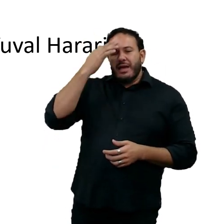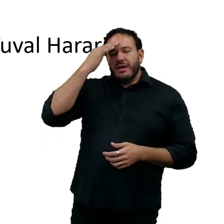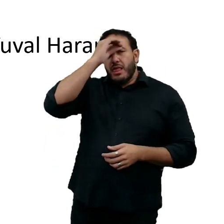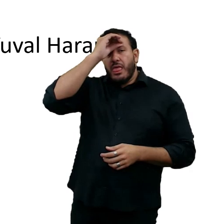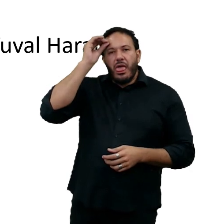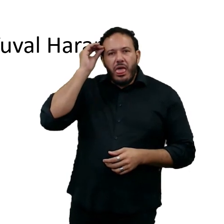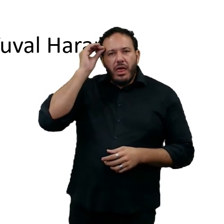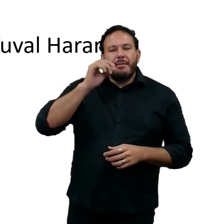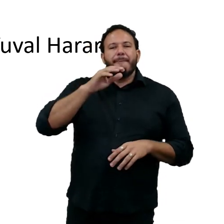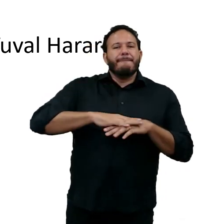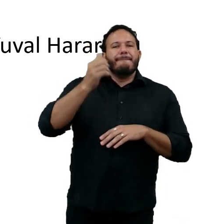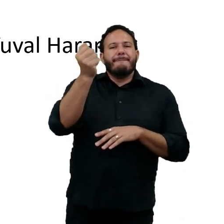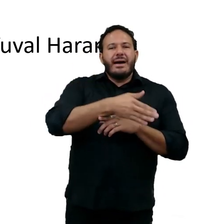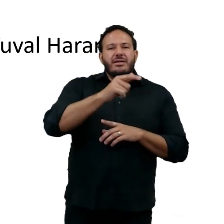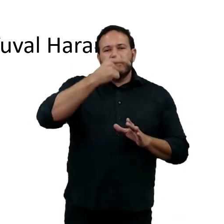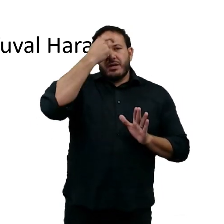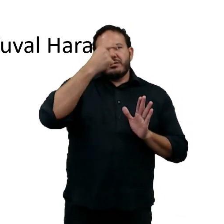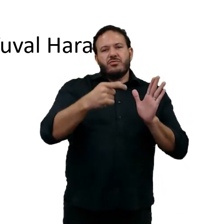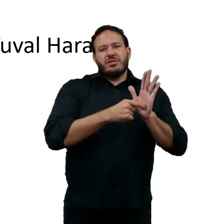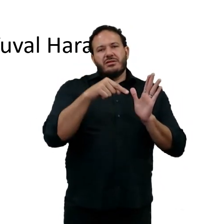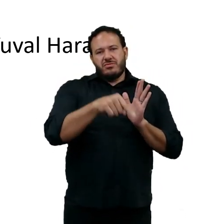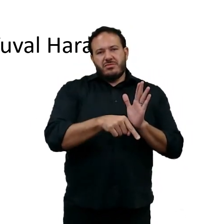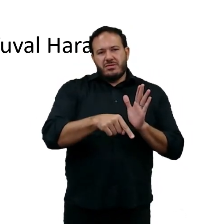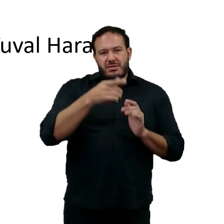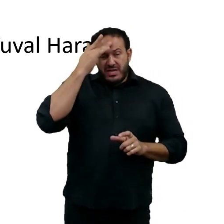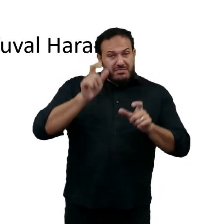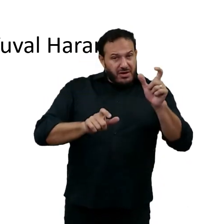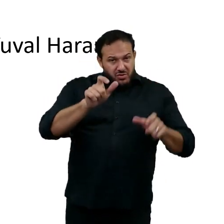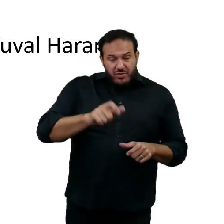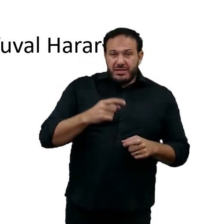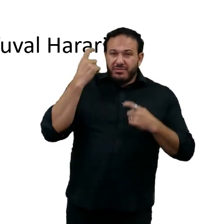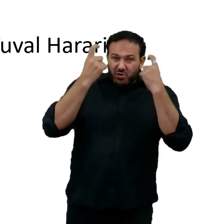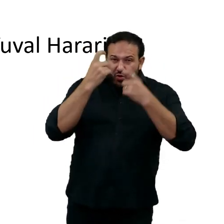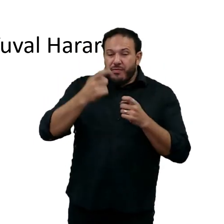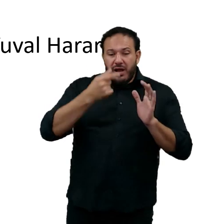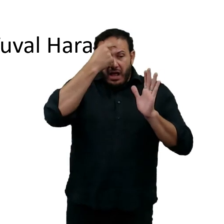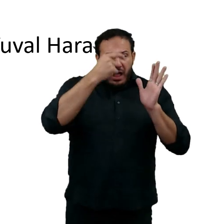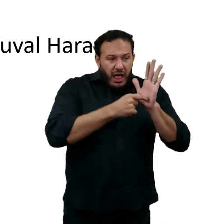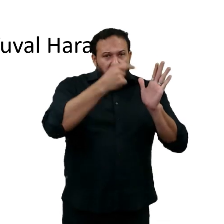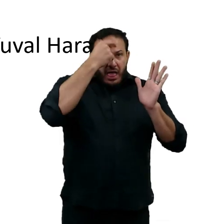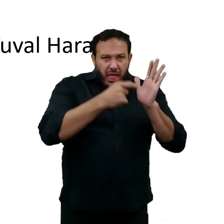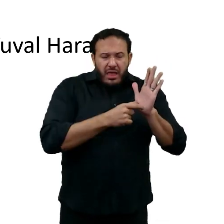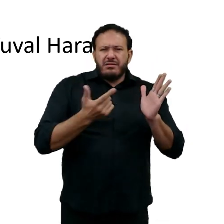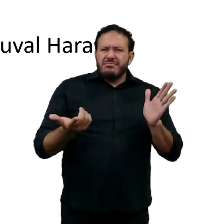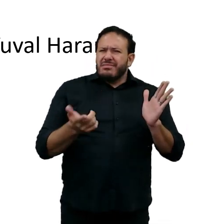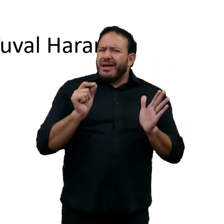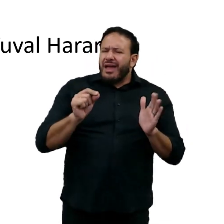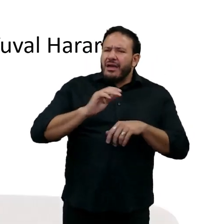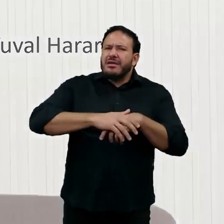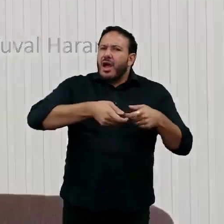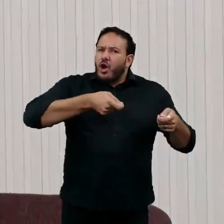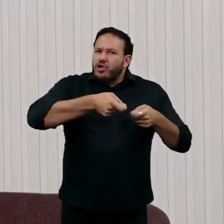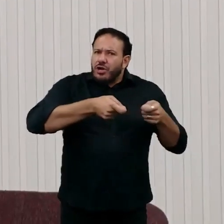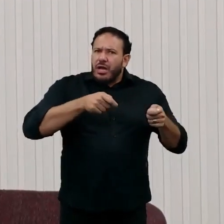e a do Yuval Horari então quando as pessoas se preocupam com inteligência artificial quem é que realmente está controlando e se você quiser